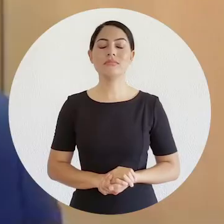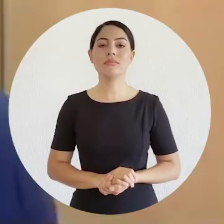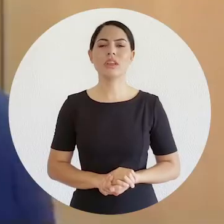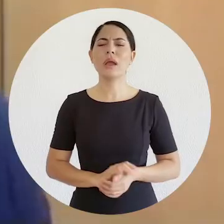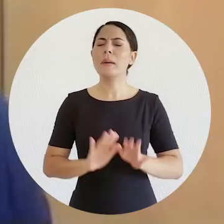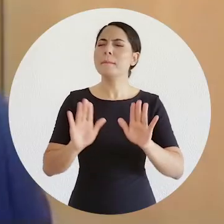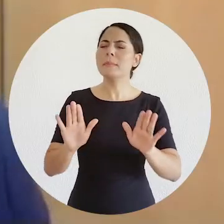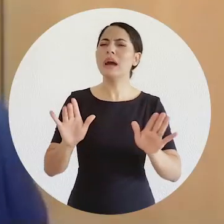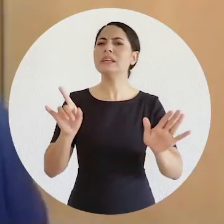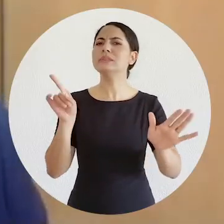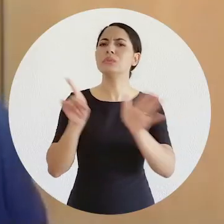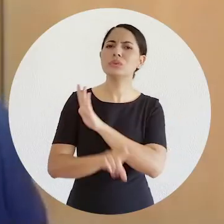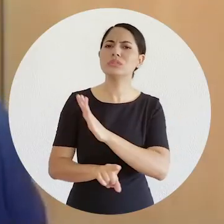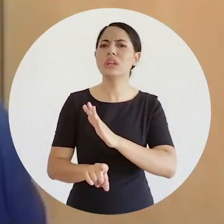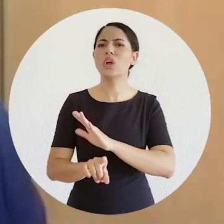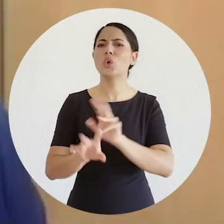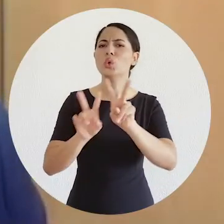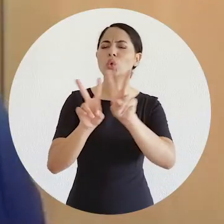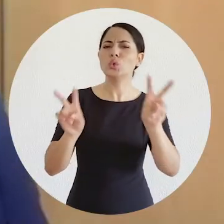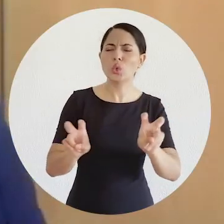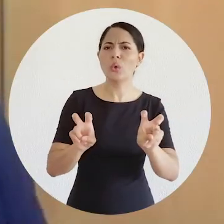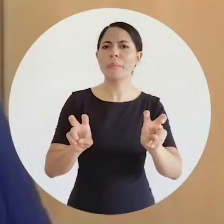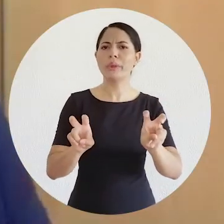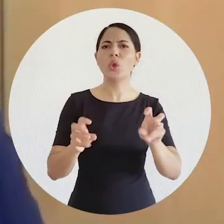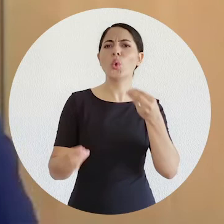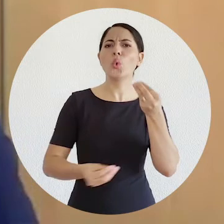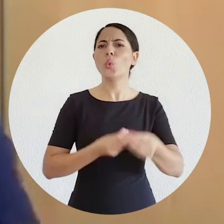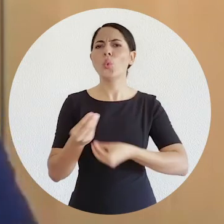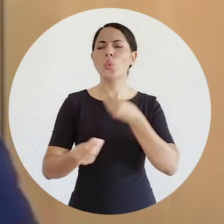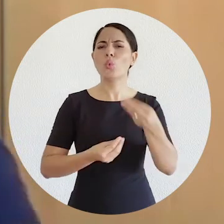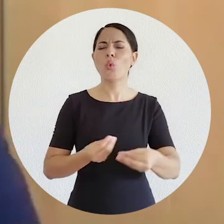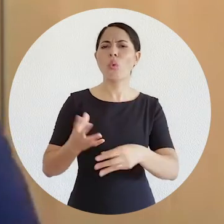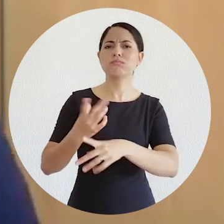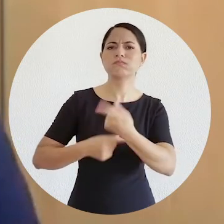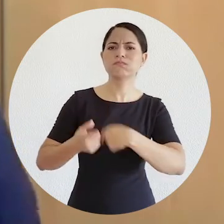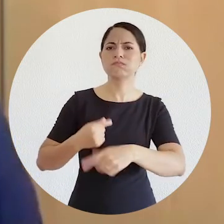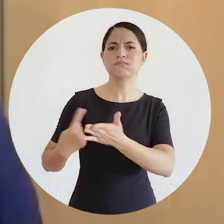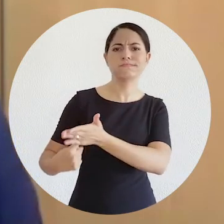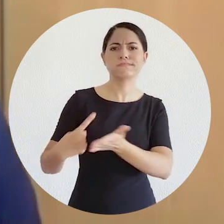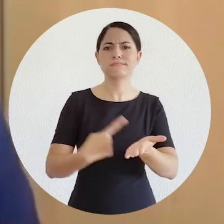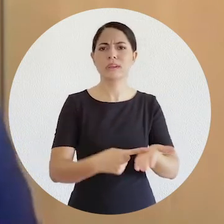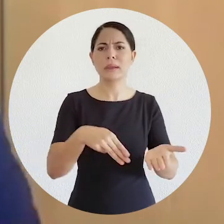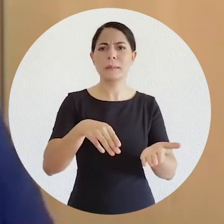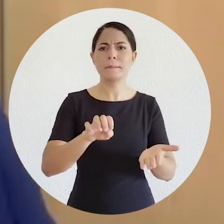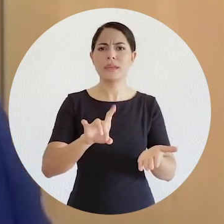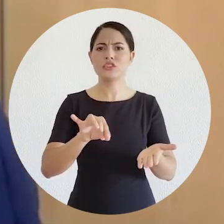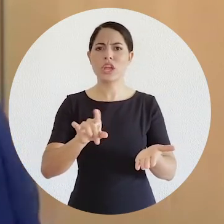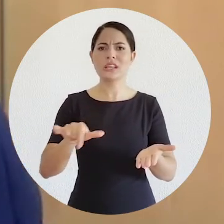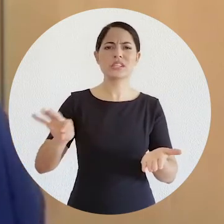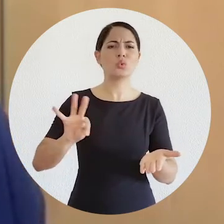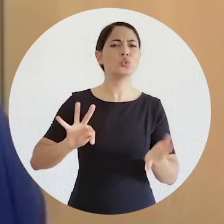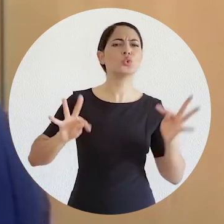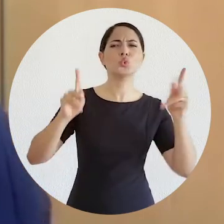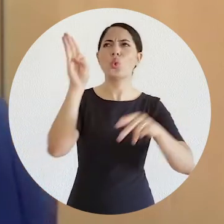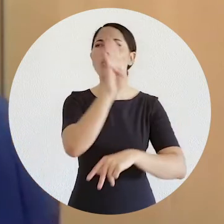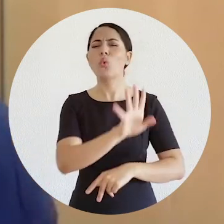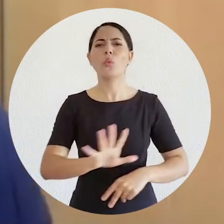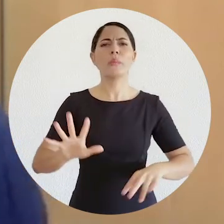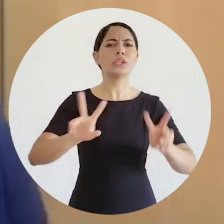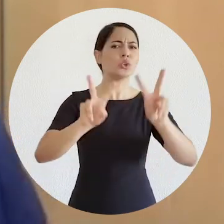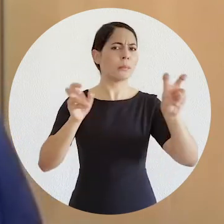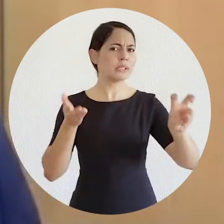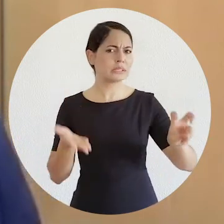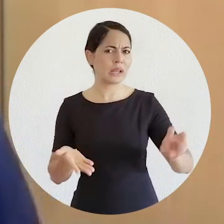um novo mercado, falando de adesão, como está sendo a receptividade dos clientes, da advocacia do país